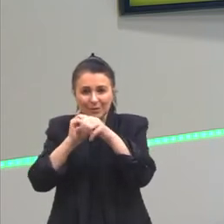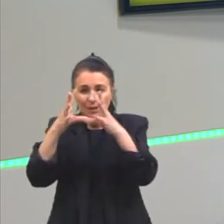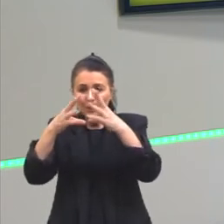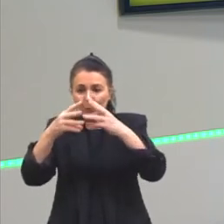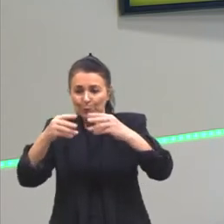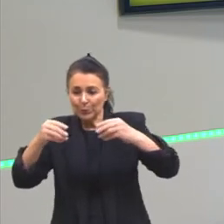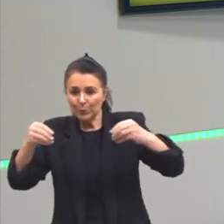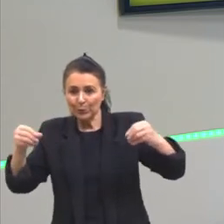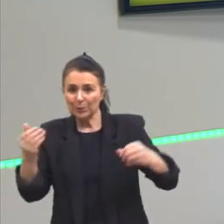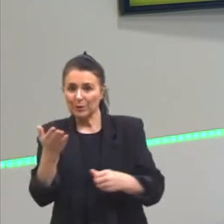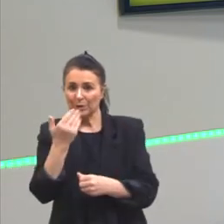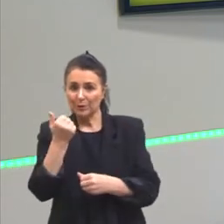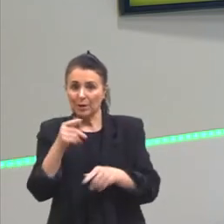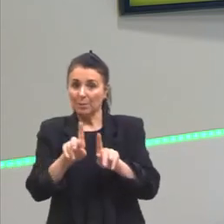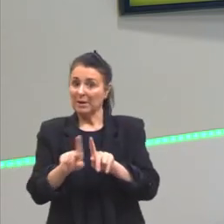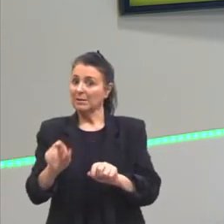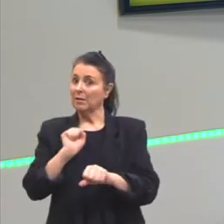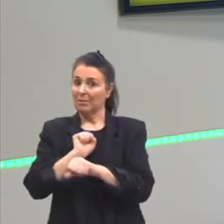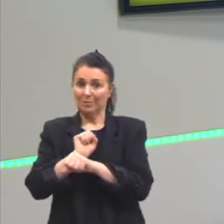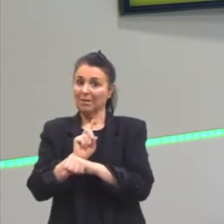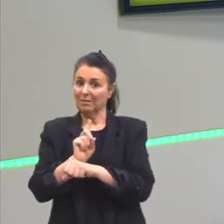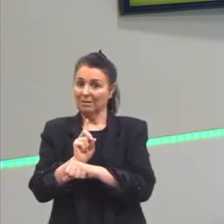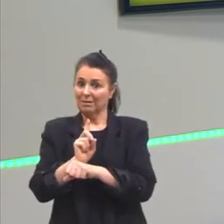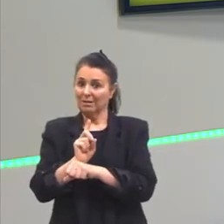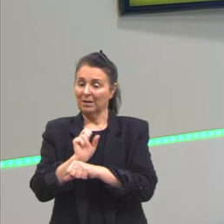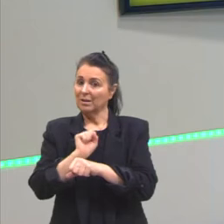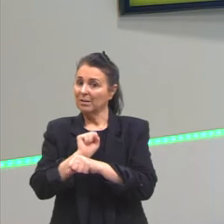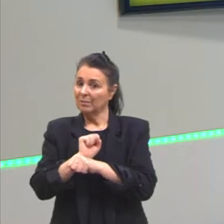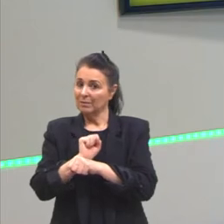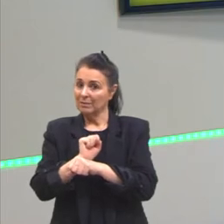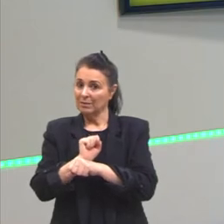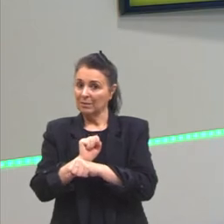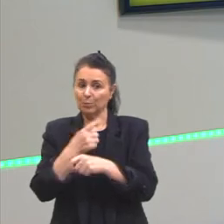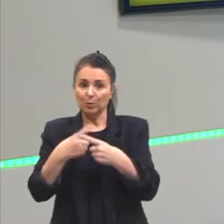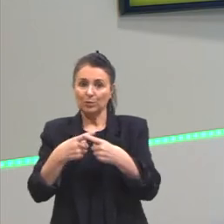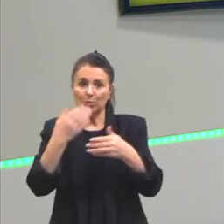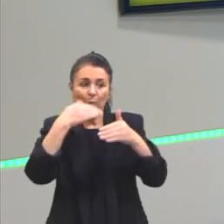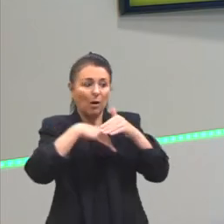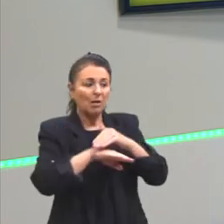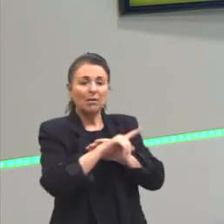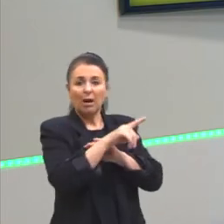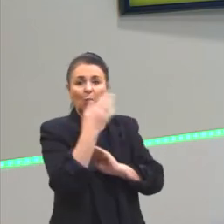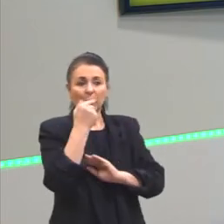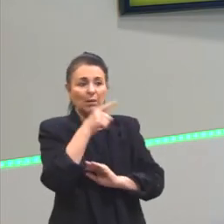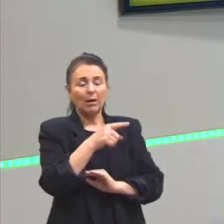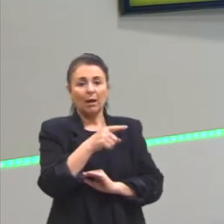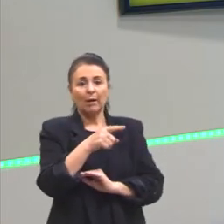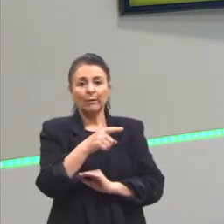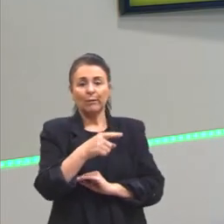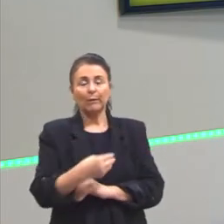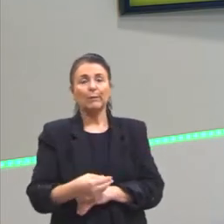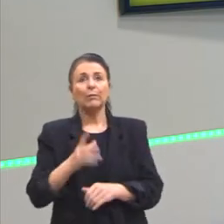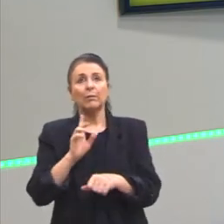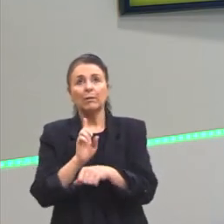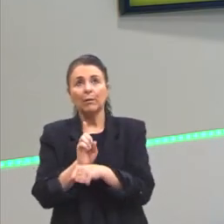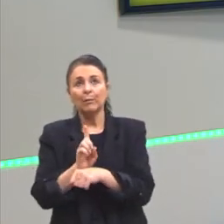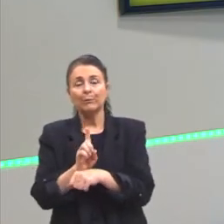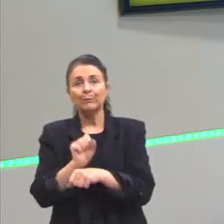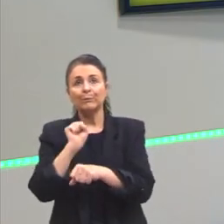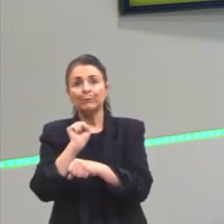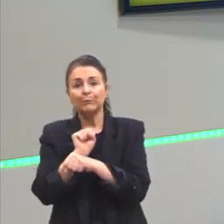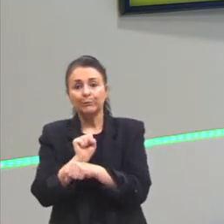Mas, ela não cessa. Ela não cessa. Tanto que não vai durar para sempre uma comida na geladeira. Ela dura de um a dois dias.